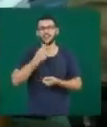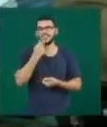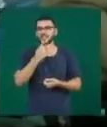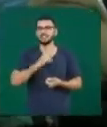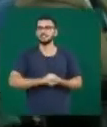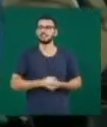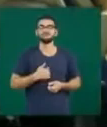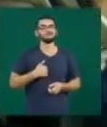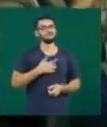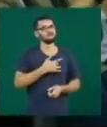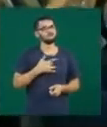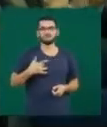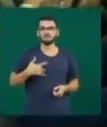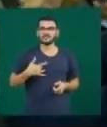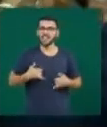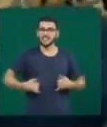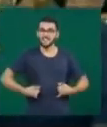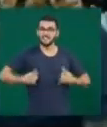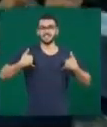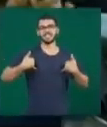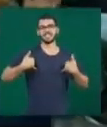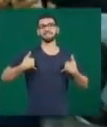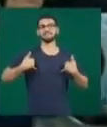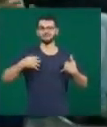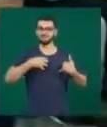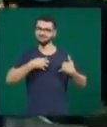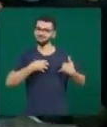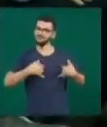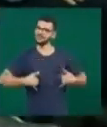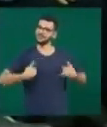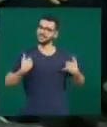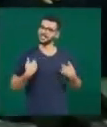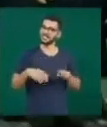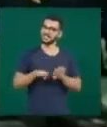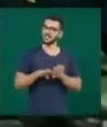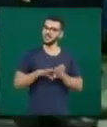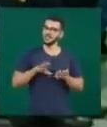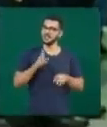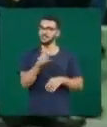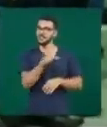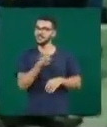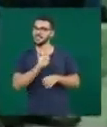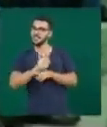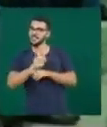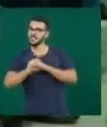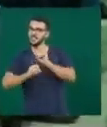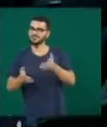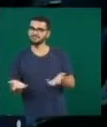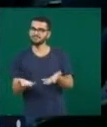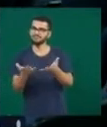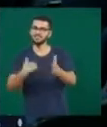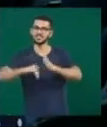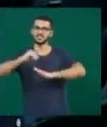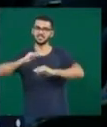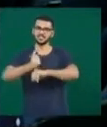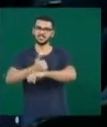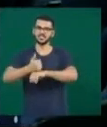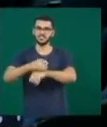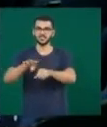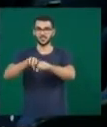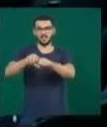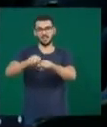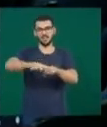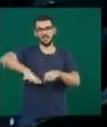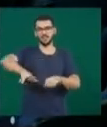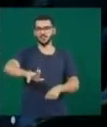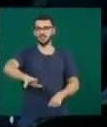equipe docente e ajudar na formação de profissionais para o mercado de Uberlândia e região. Eu penso que a gente